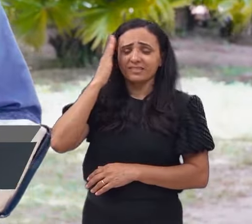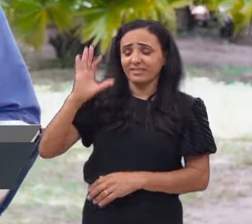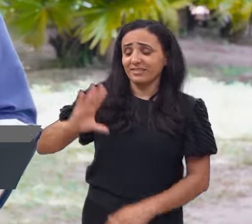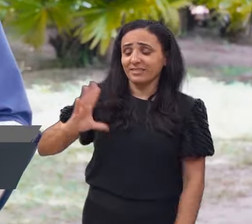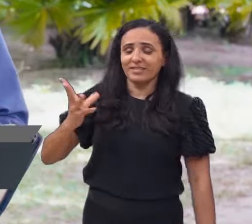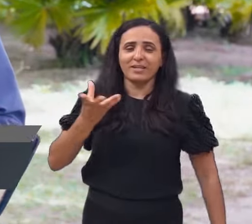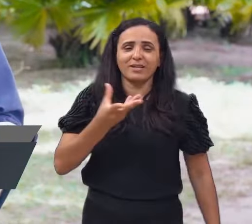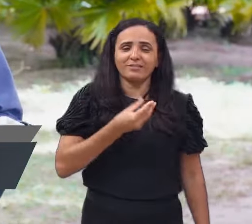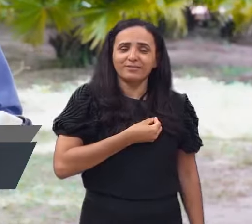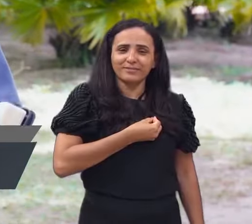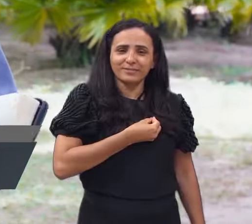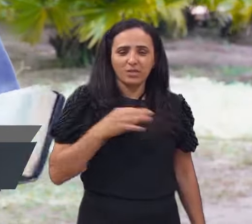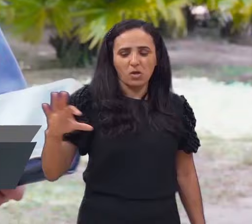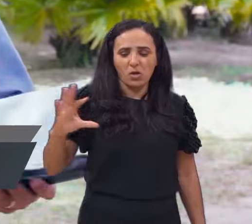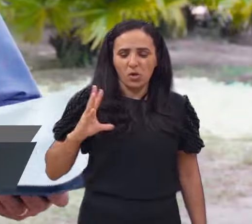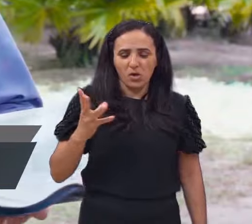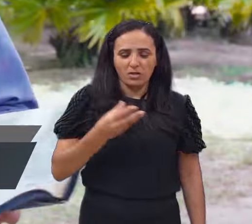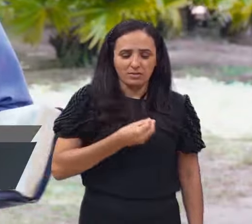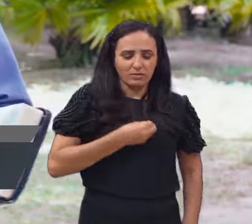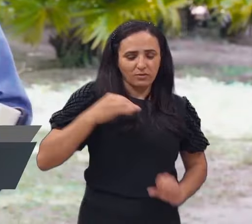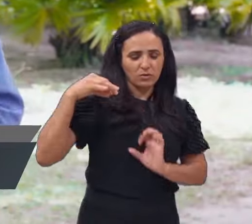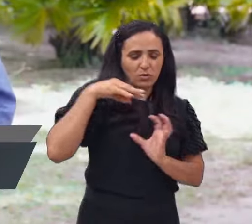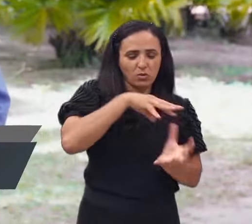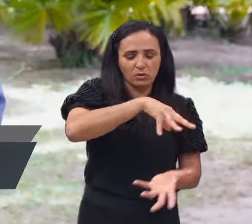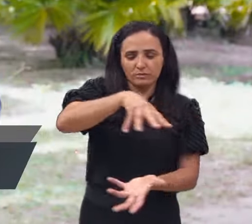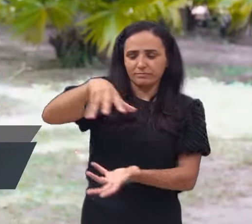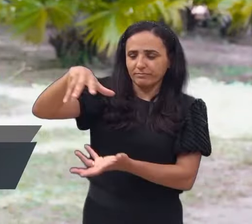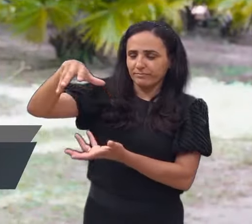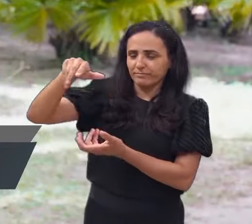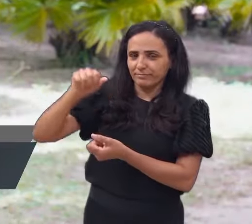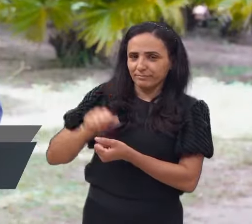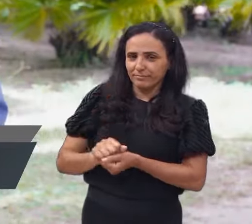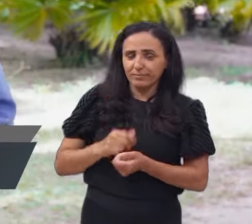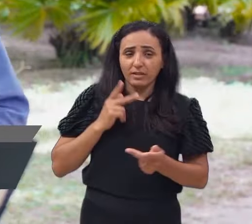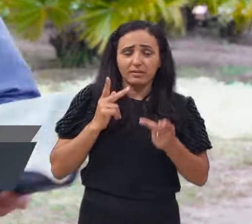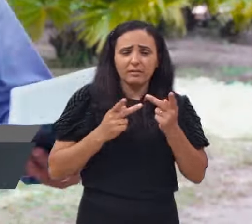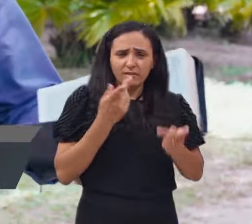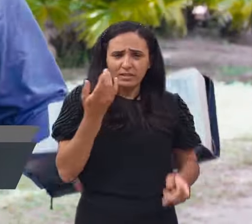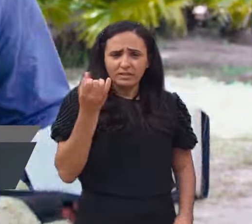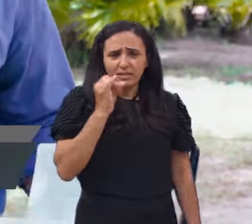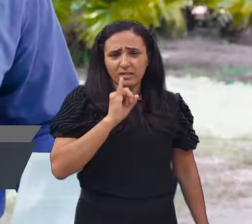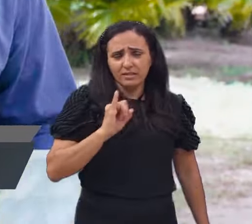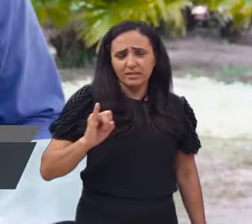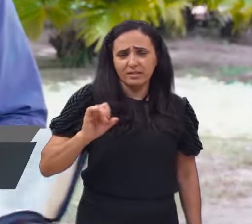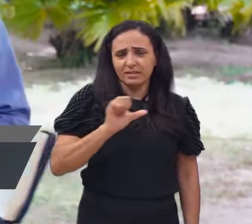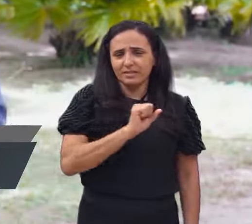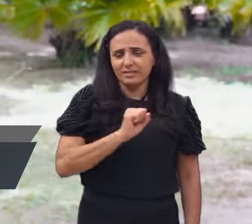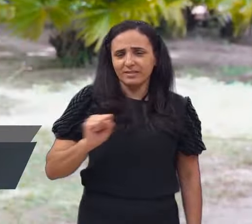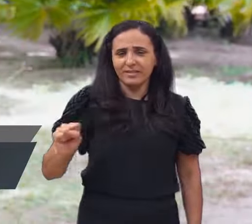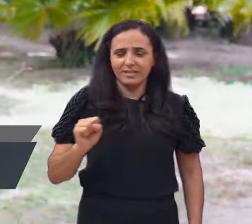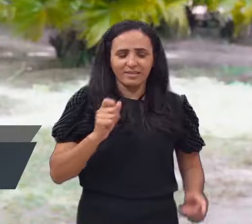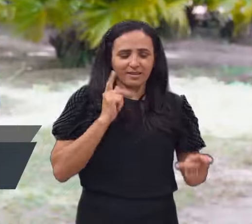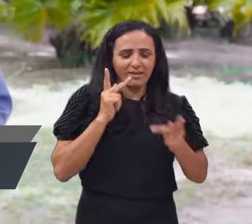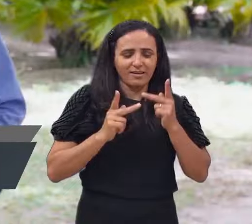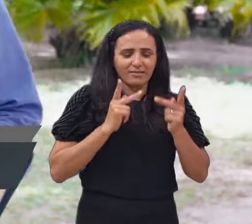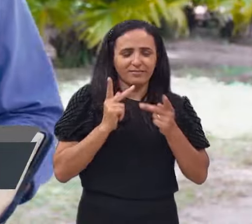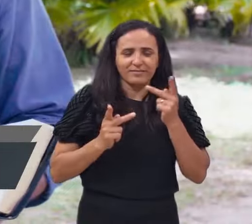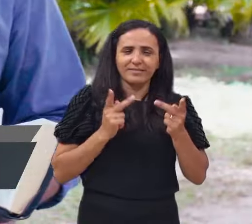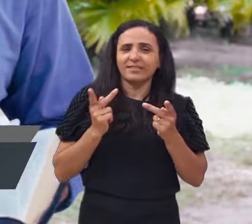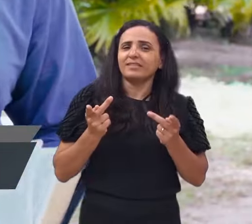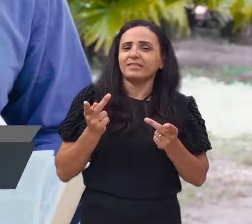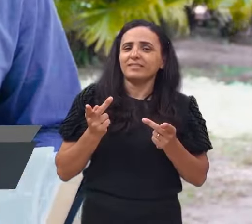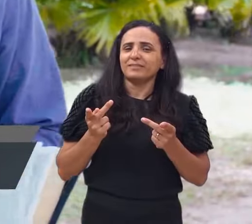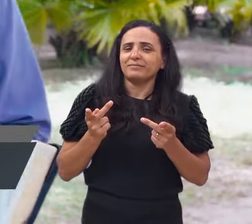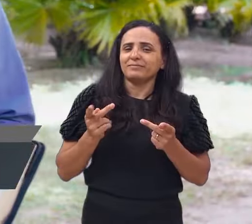o Salvador, o Salvador do mundo, esse será o seu nome. O que dizer de Isaías quando fala ainda do nome dEle,